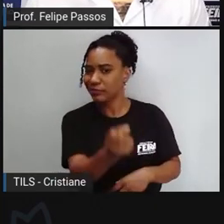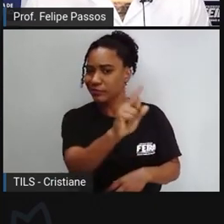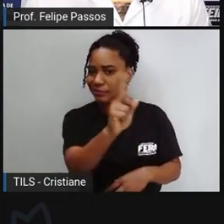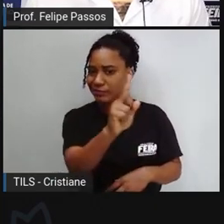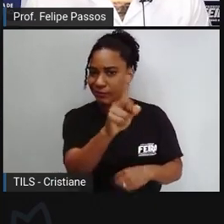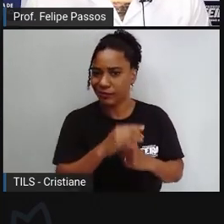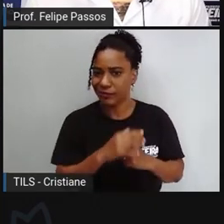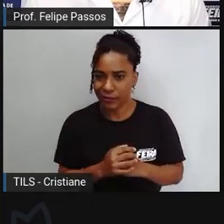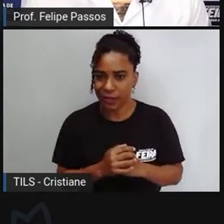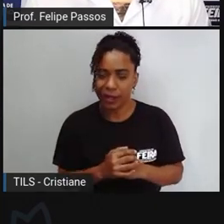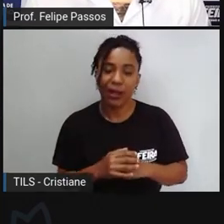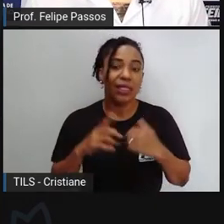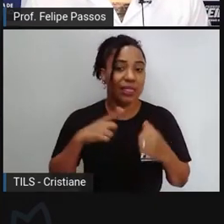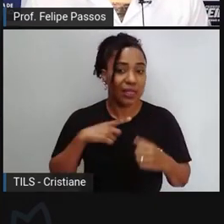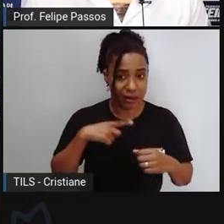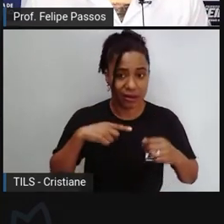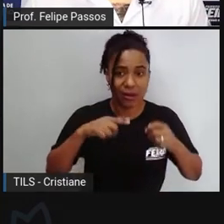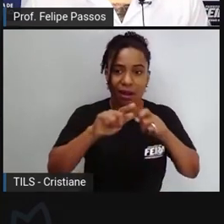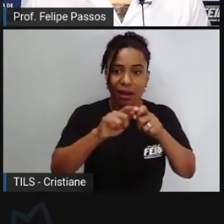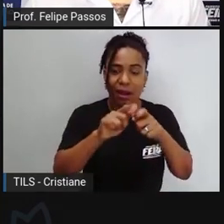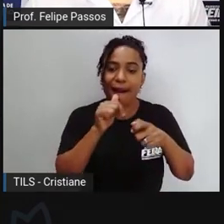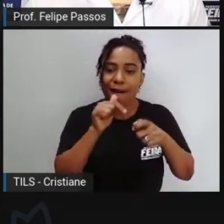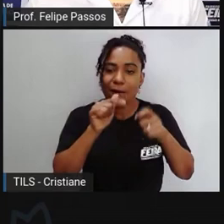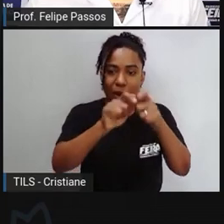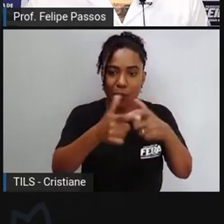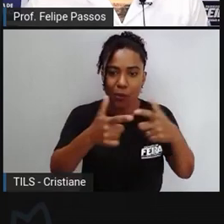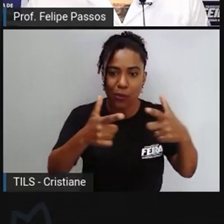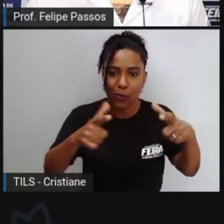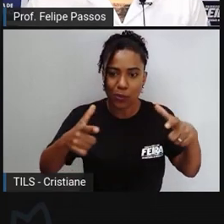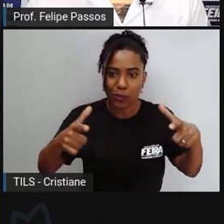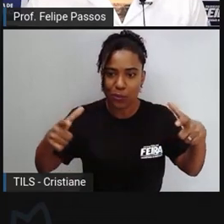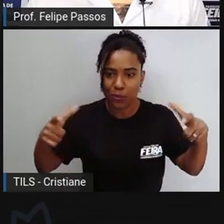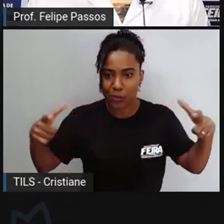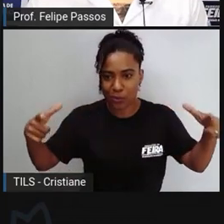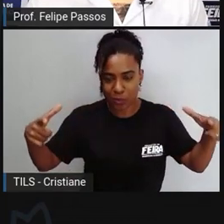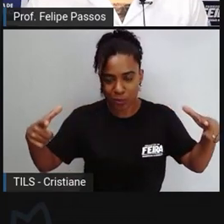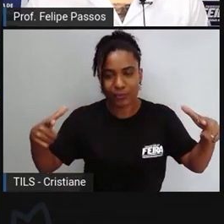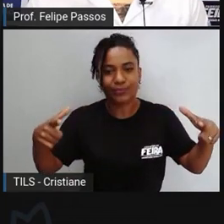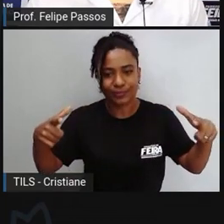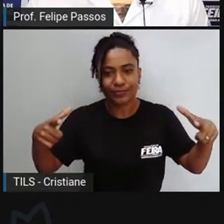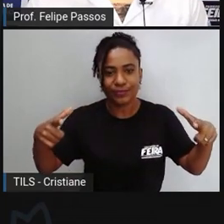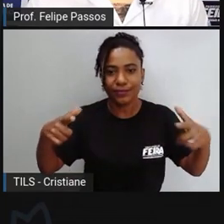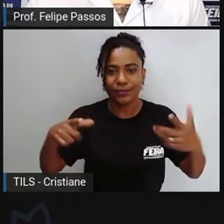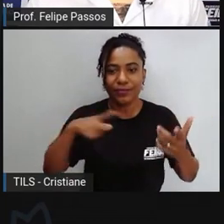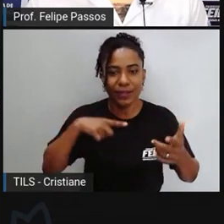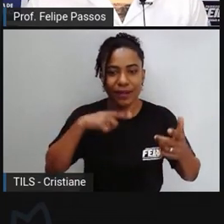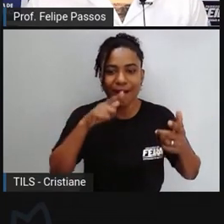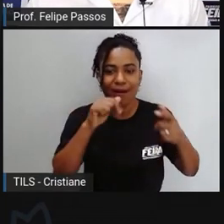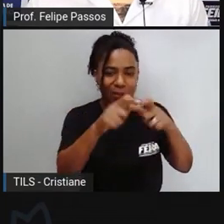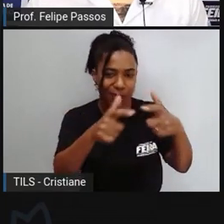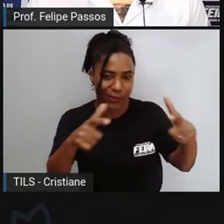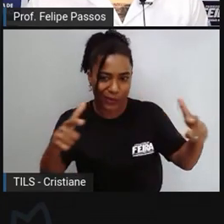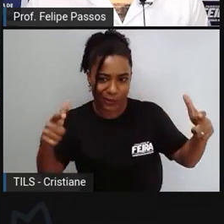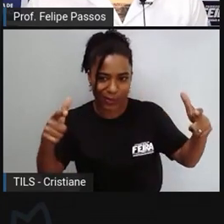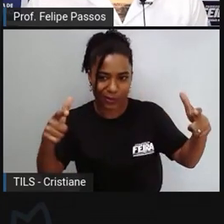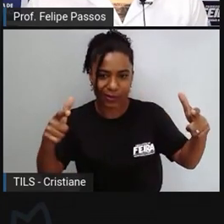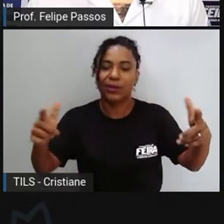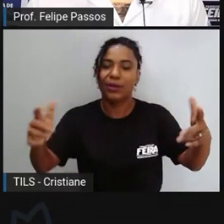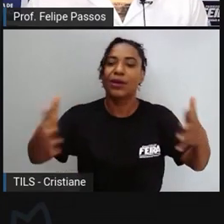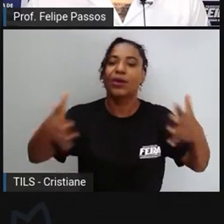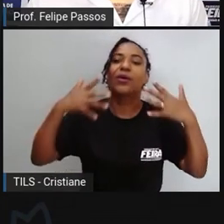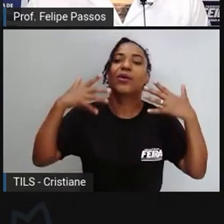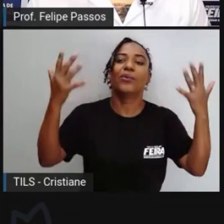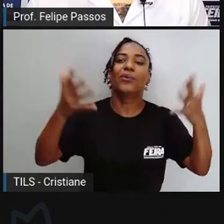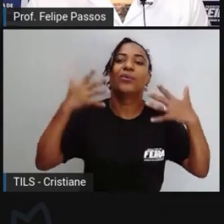seja o nosso maior problema. a lagoa que no verão ela vai